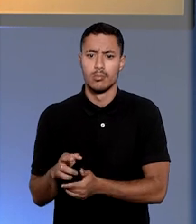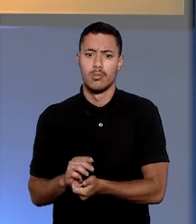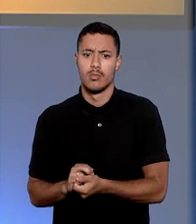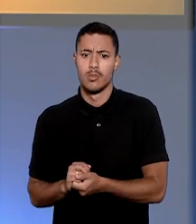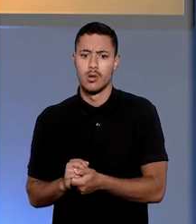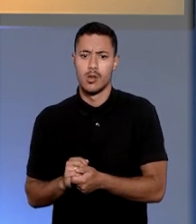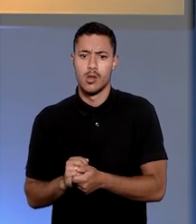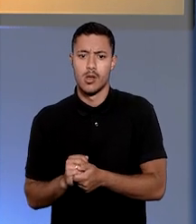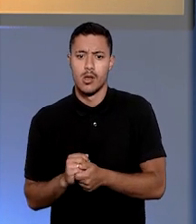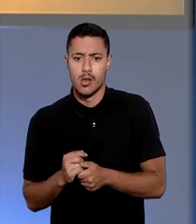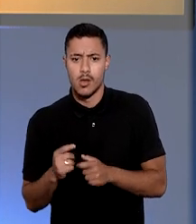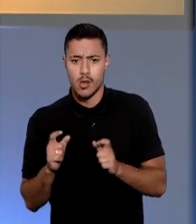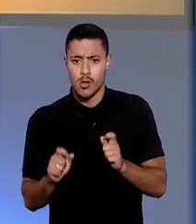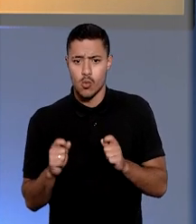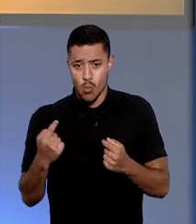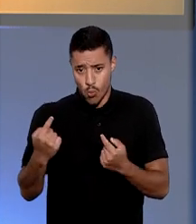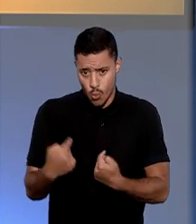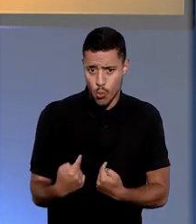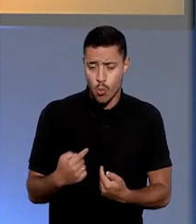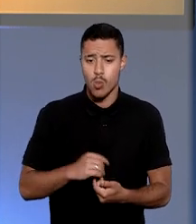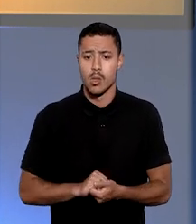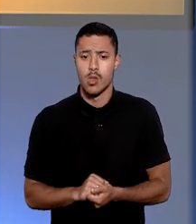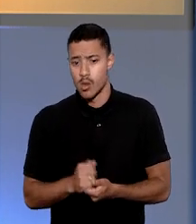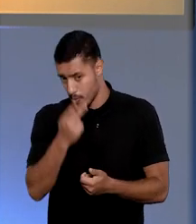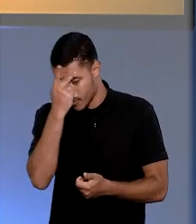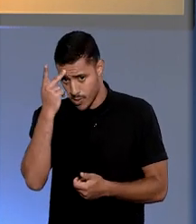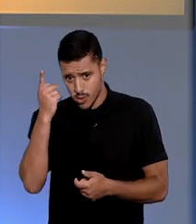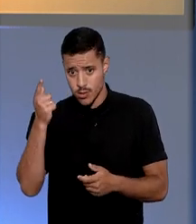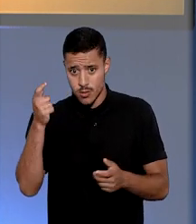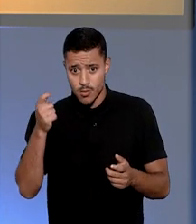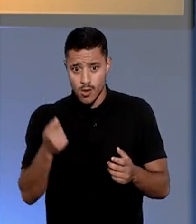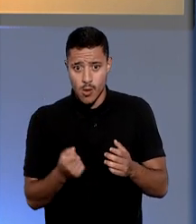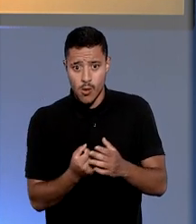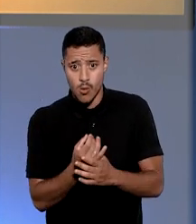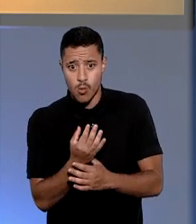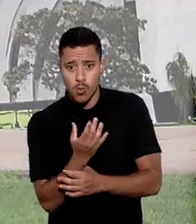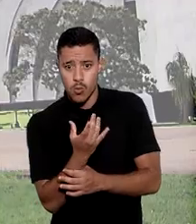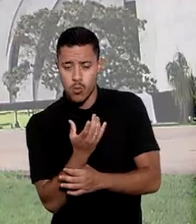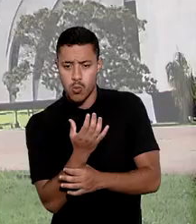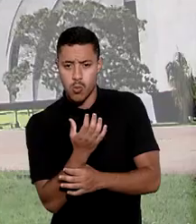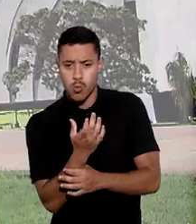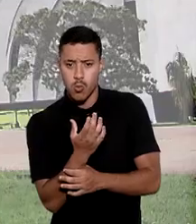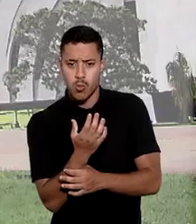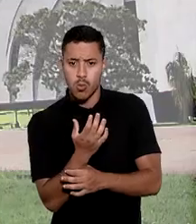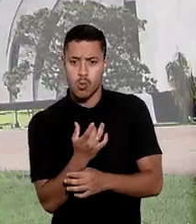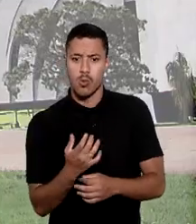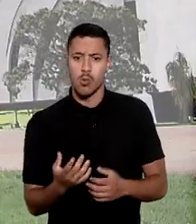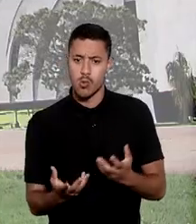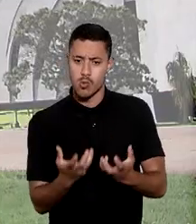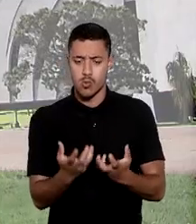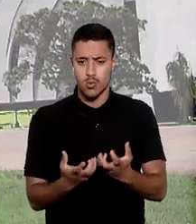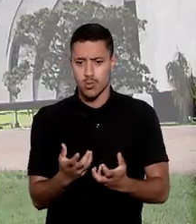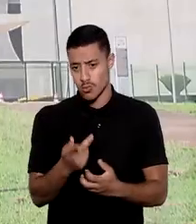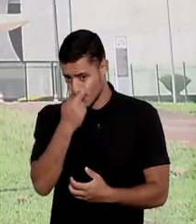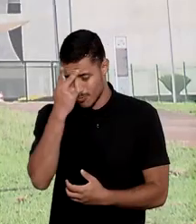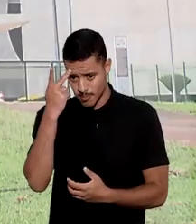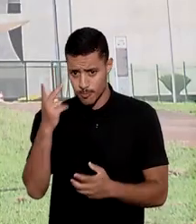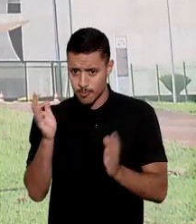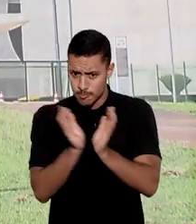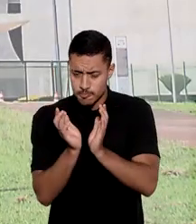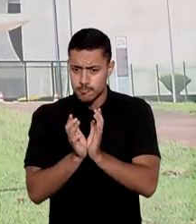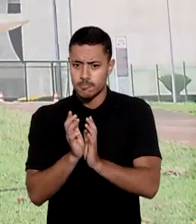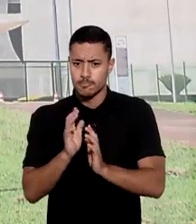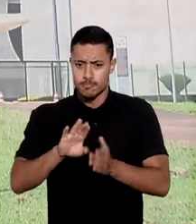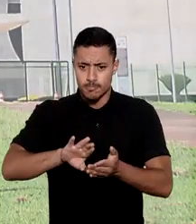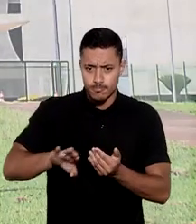informais em inquérito contra-acusado de atear fogo na companheira. A quinta turma do STJ negou o pedido